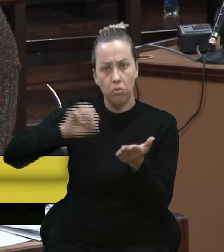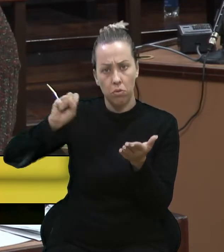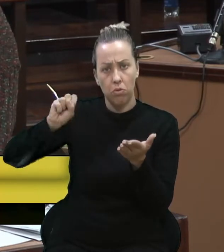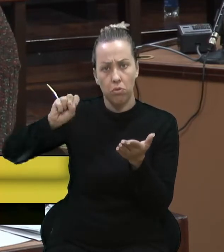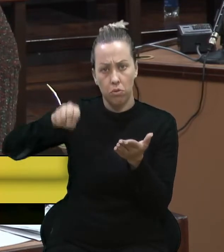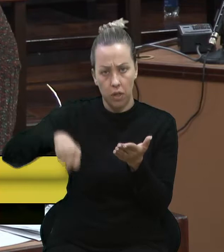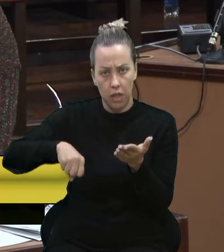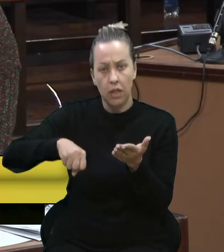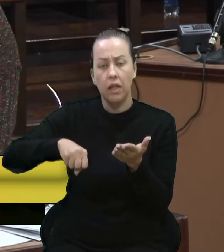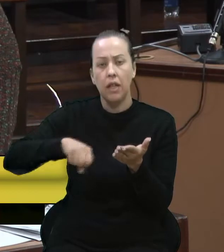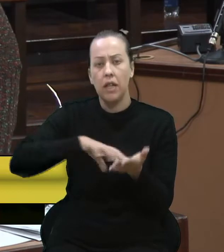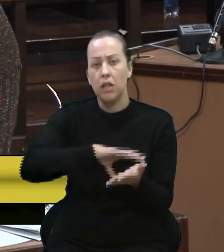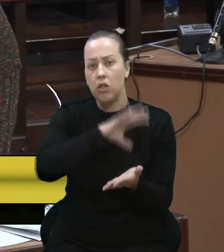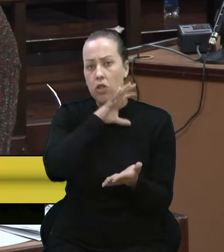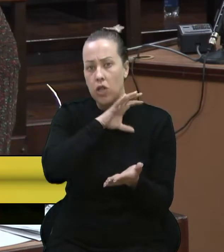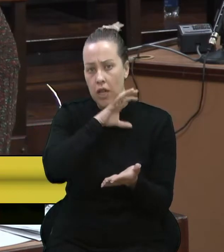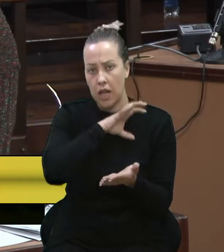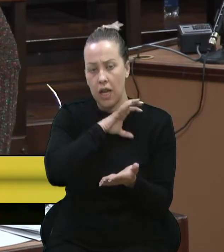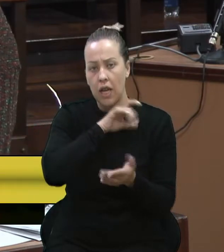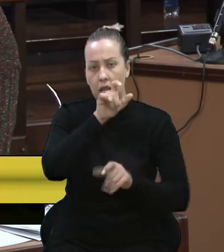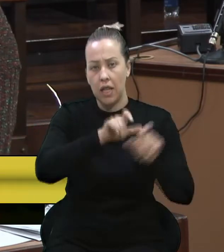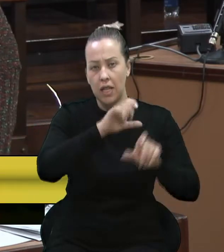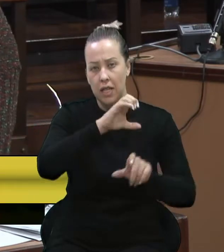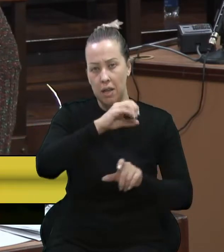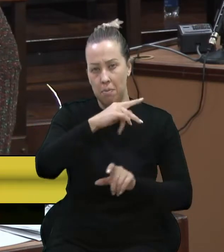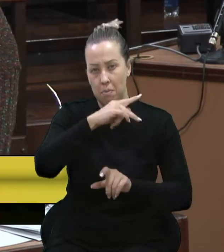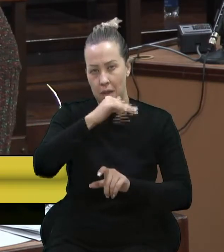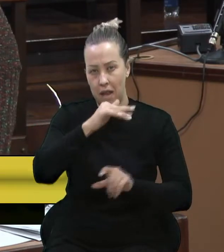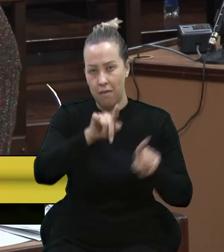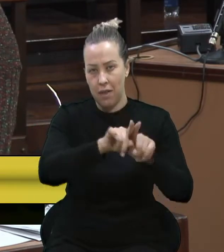imposto de renda das pessoas físicas e jurídicas